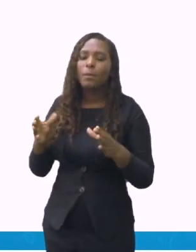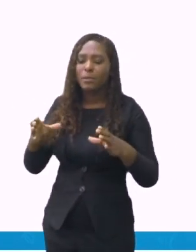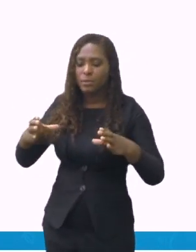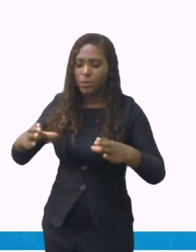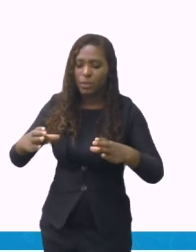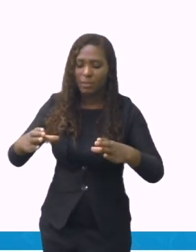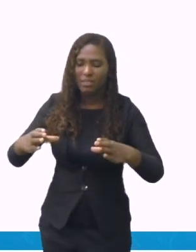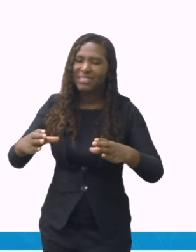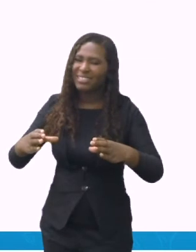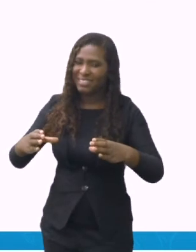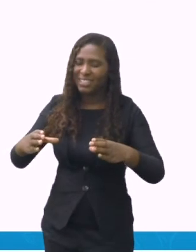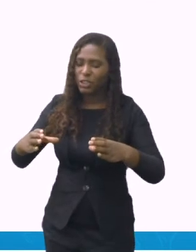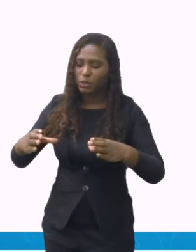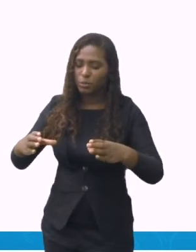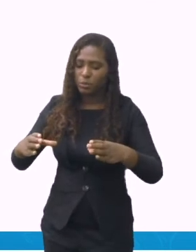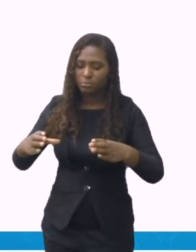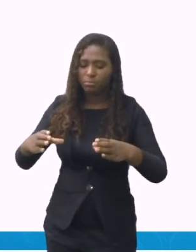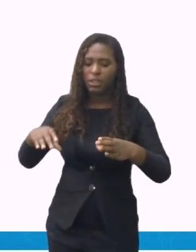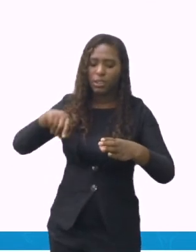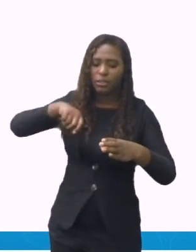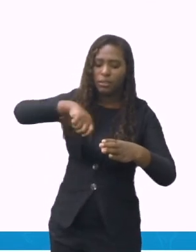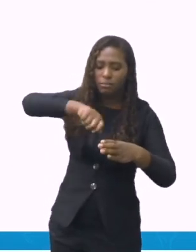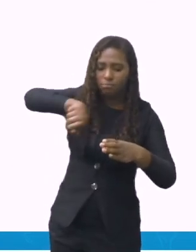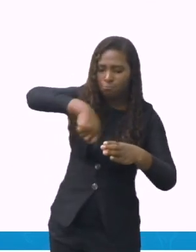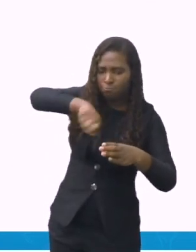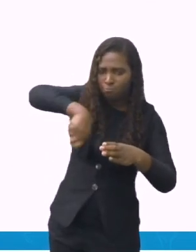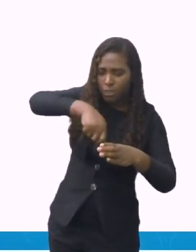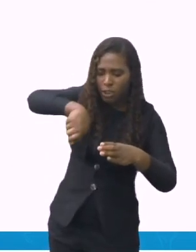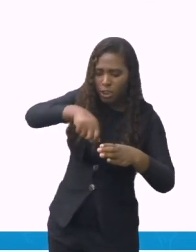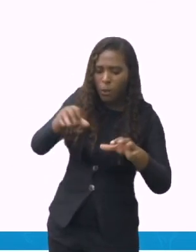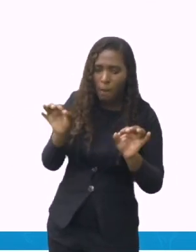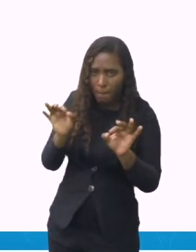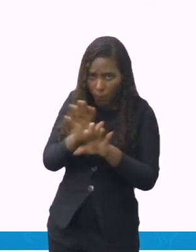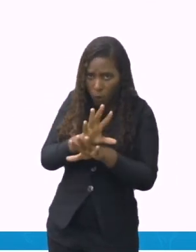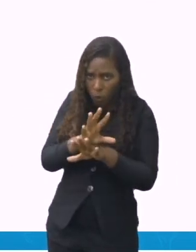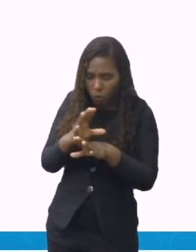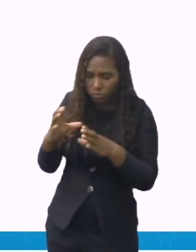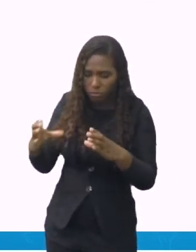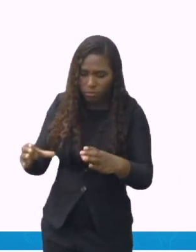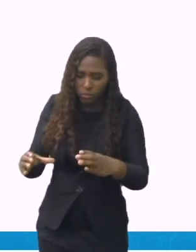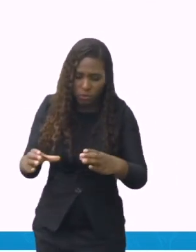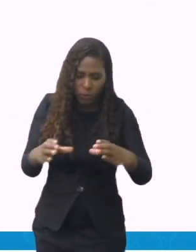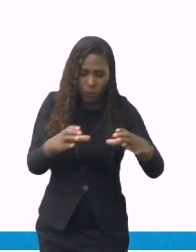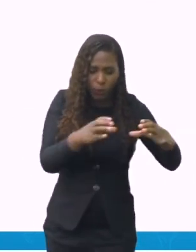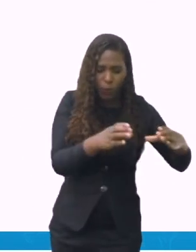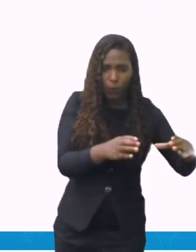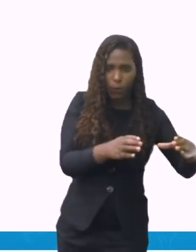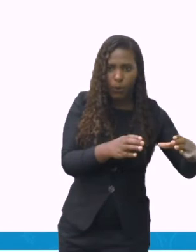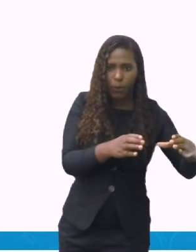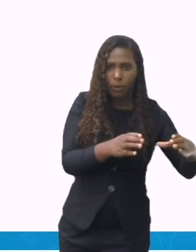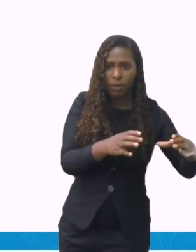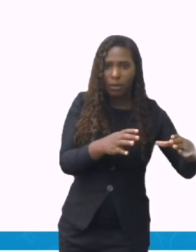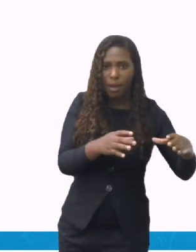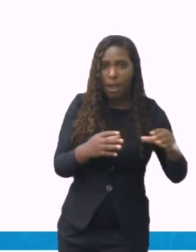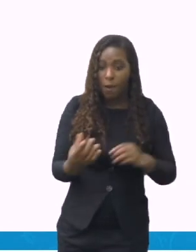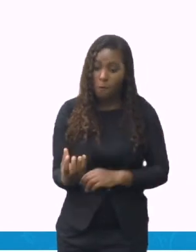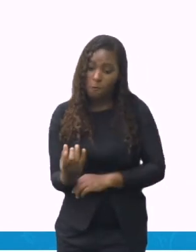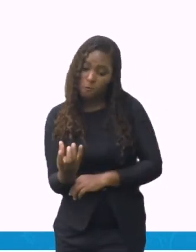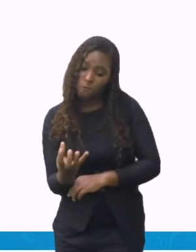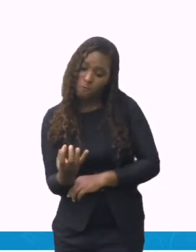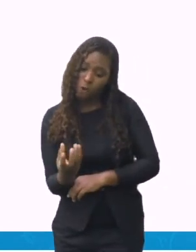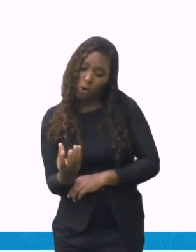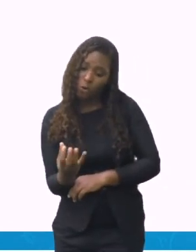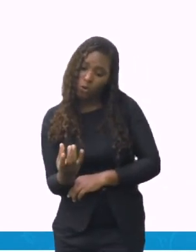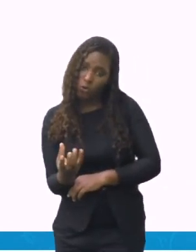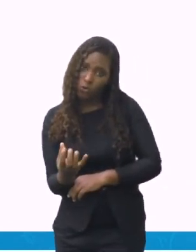untado e deixe esfriar. O que isso quer dizer? Que se eu deixar esse brigadeiro lá dentro da panela, ele pode